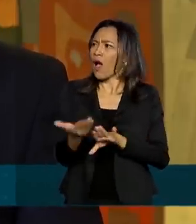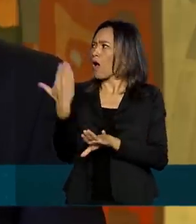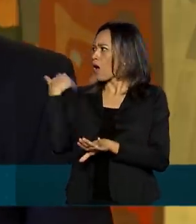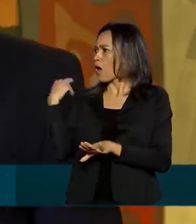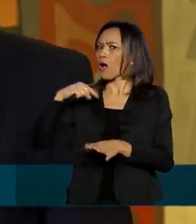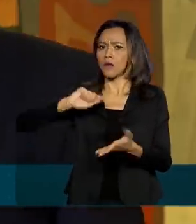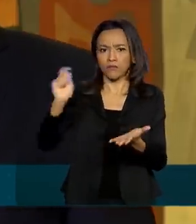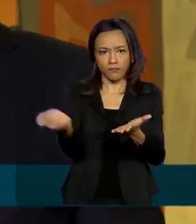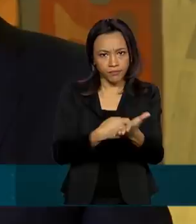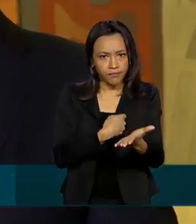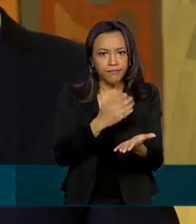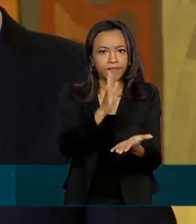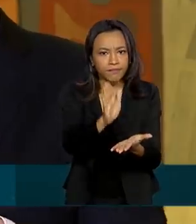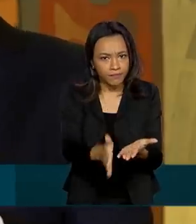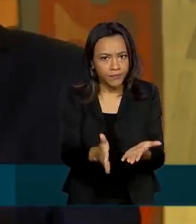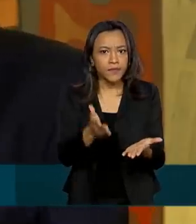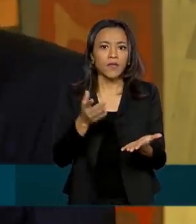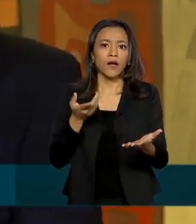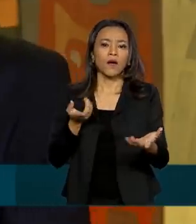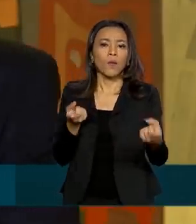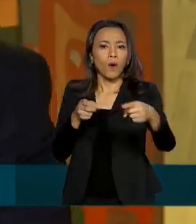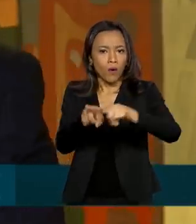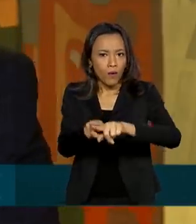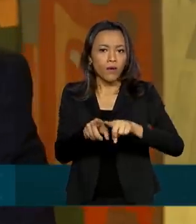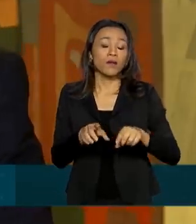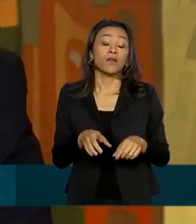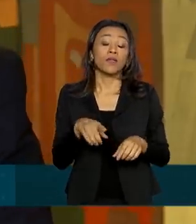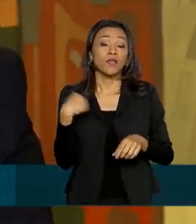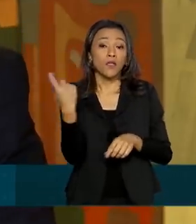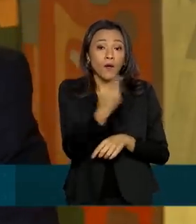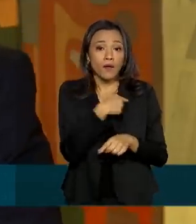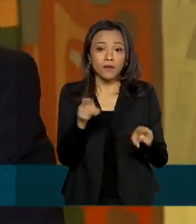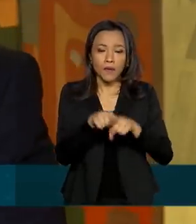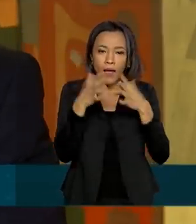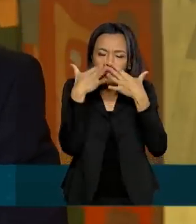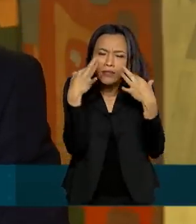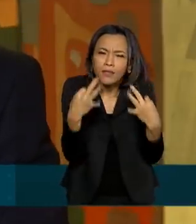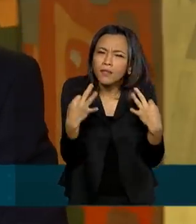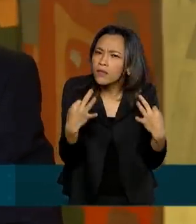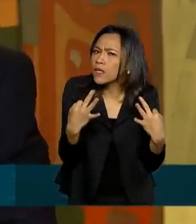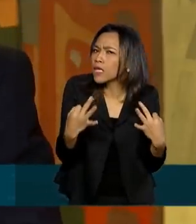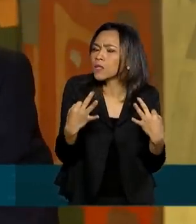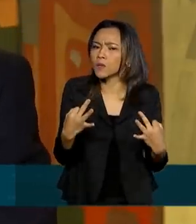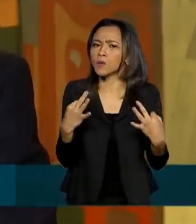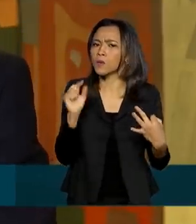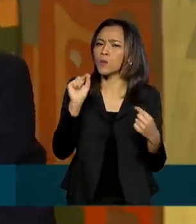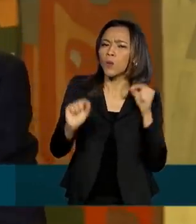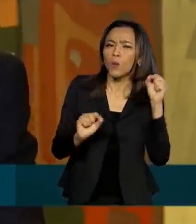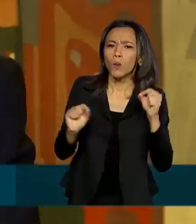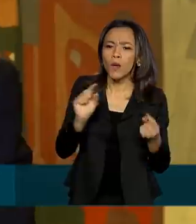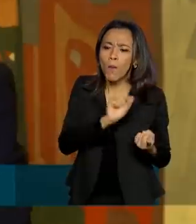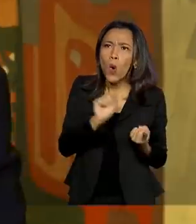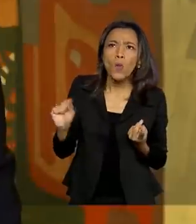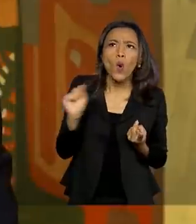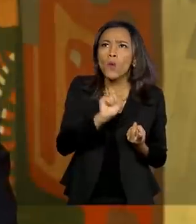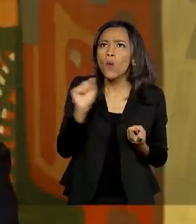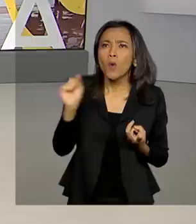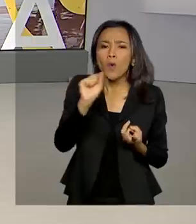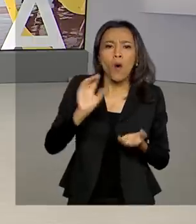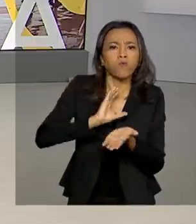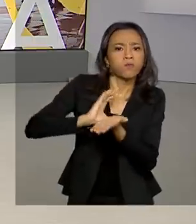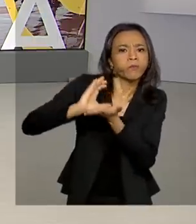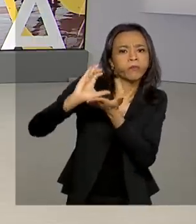passado e também atentos à reconfiguração do mapa de investimentos ao redor do mundo. é muito importante.